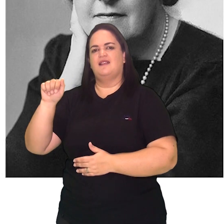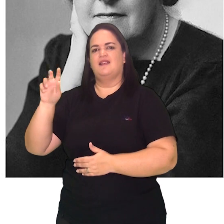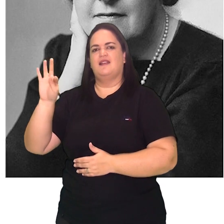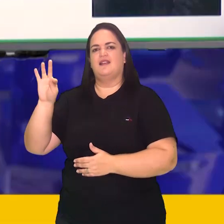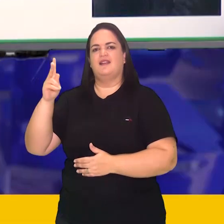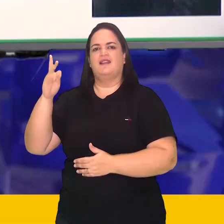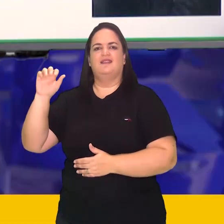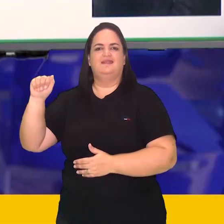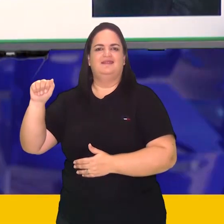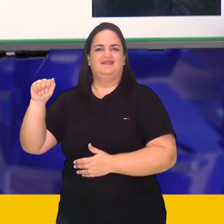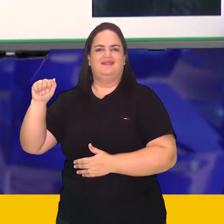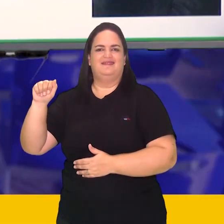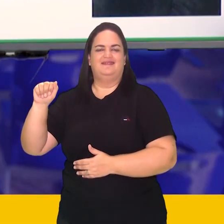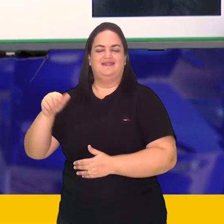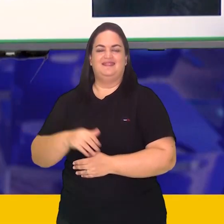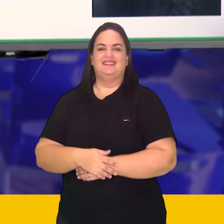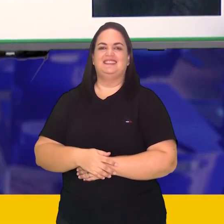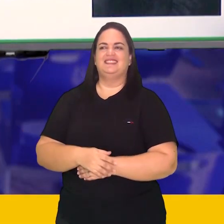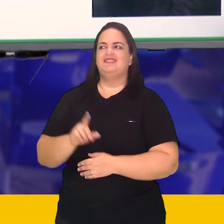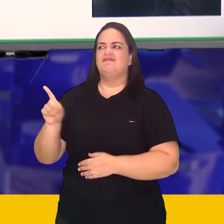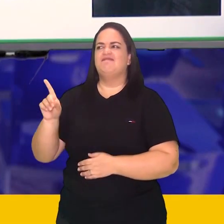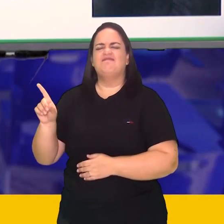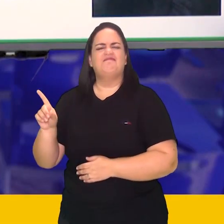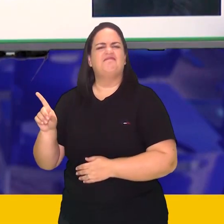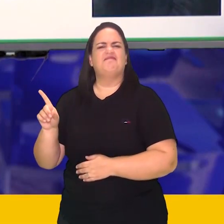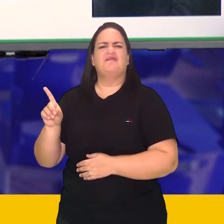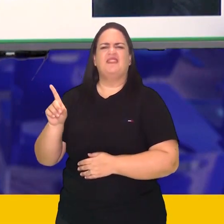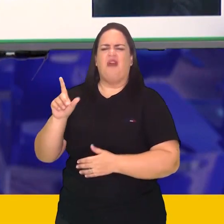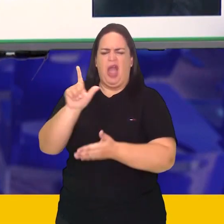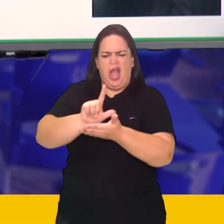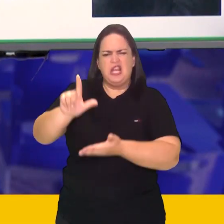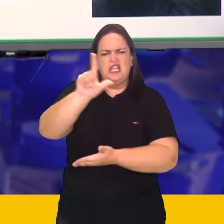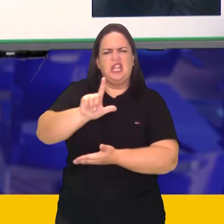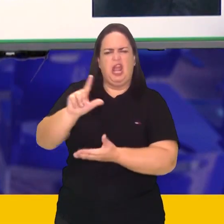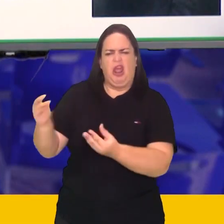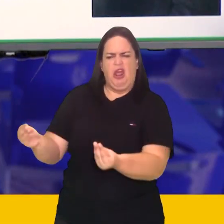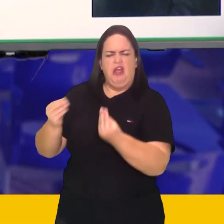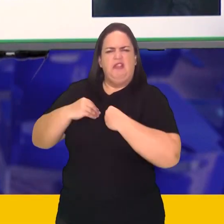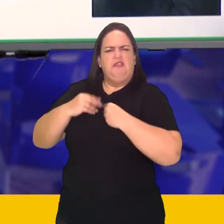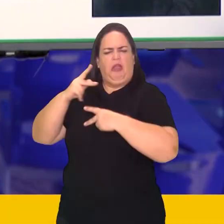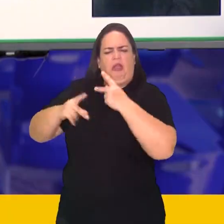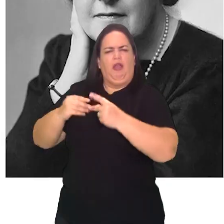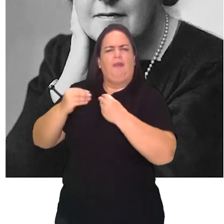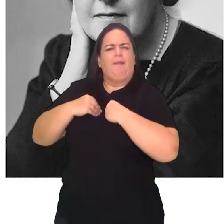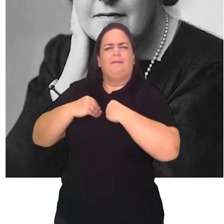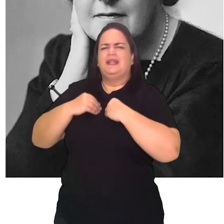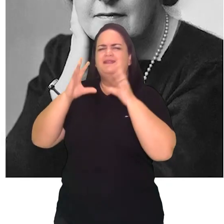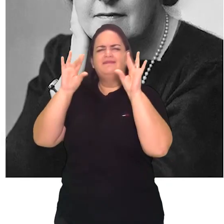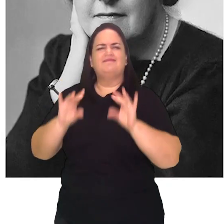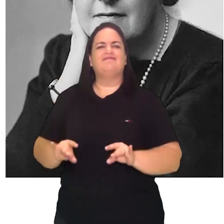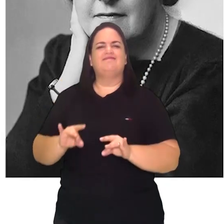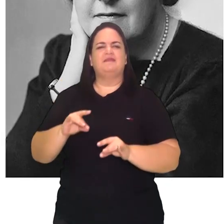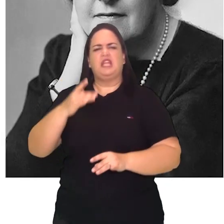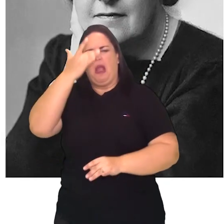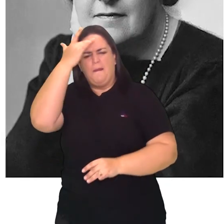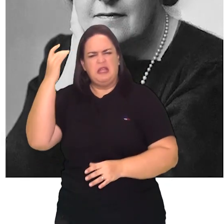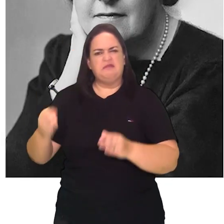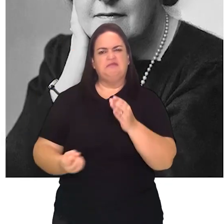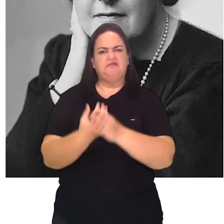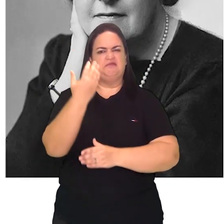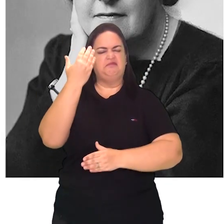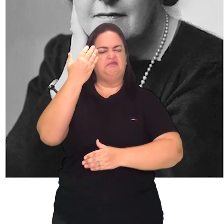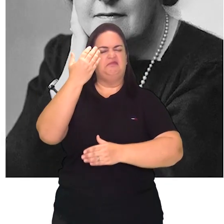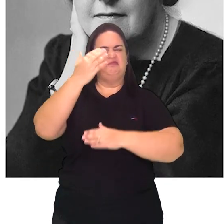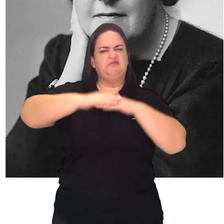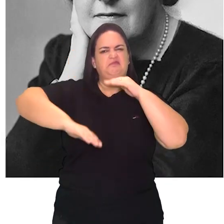presente, nos presenteou com muitos escritores fantásticos. Portanto, a Agatha Christie é essa